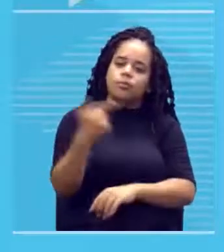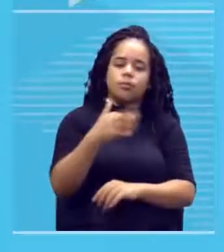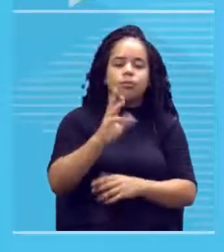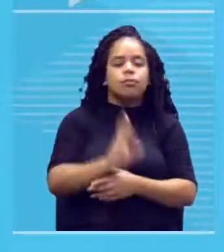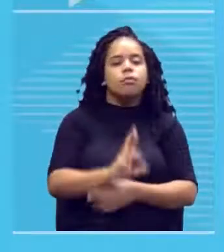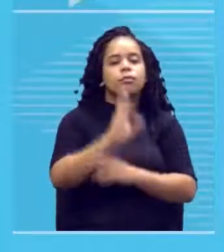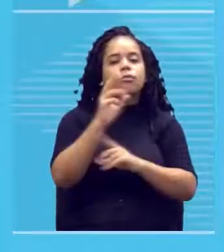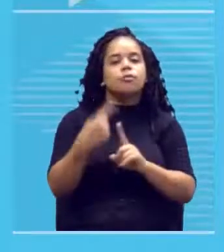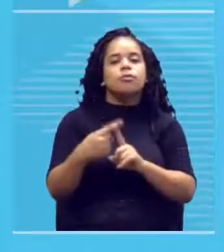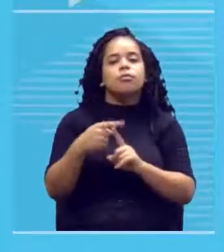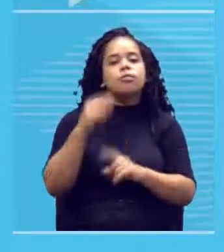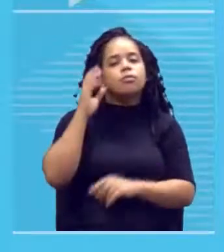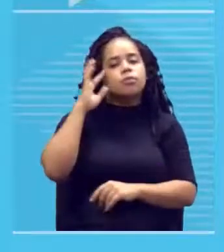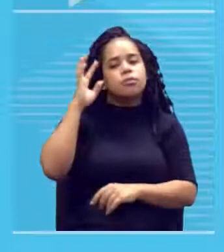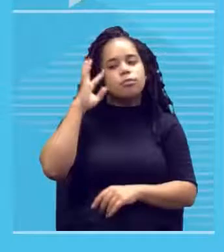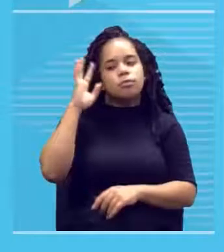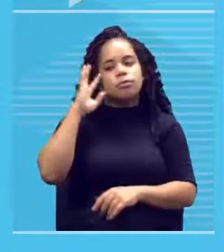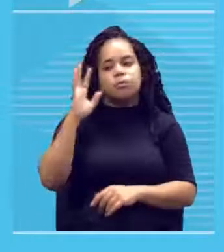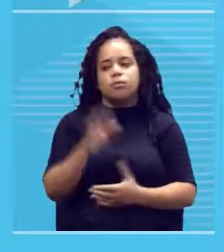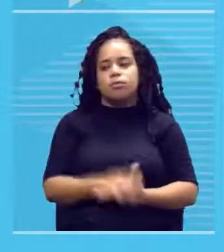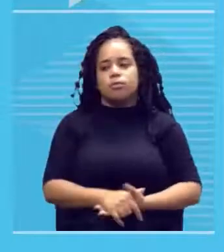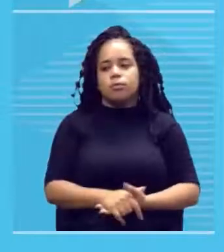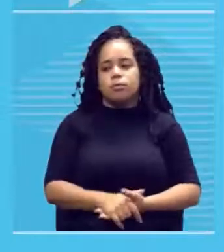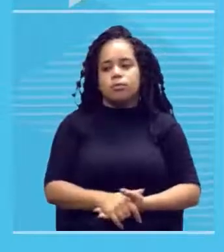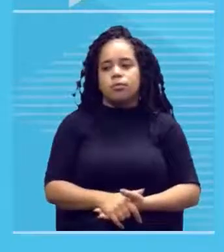mais subjetivas. Beleza?